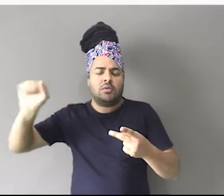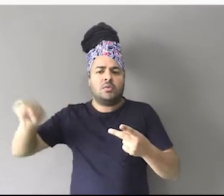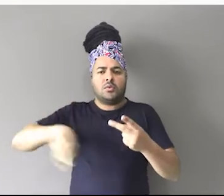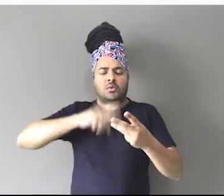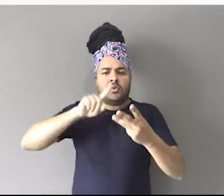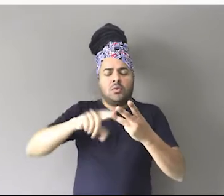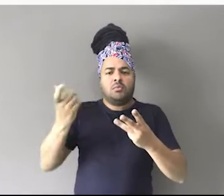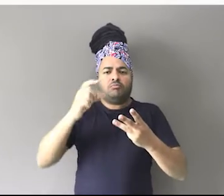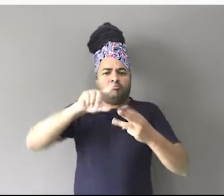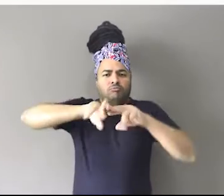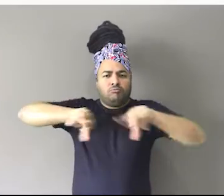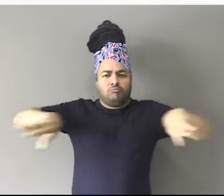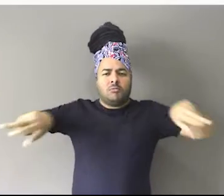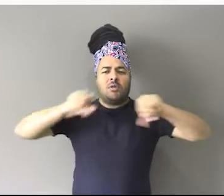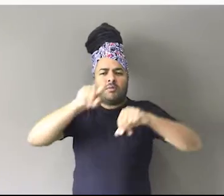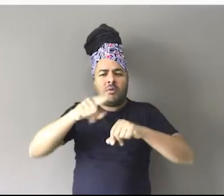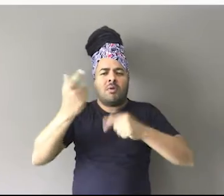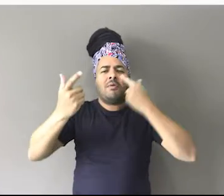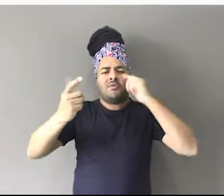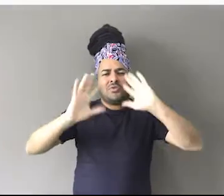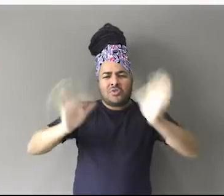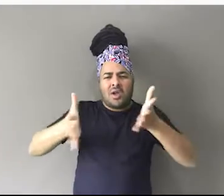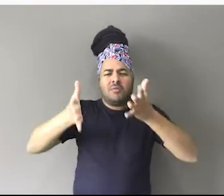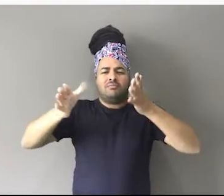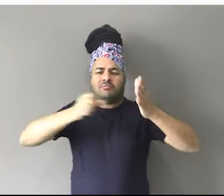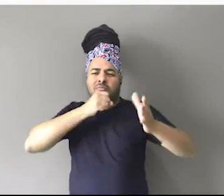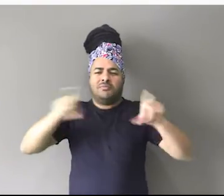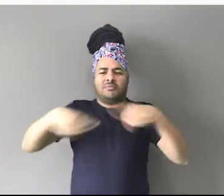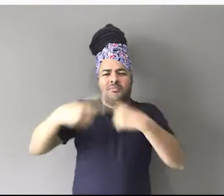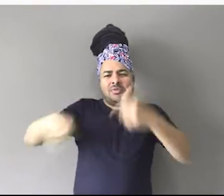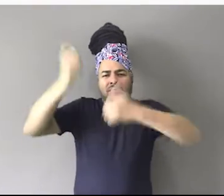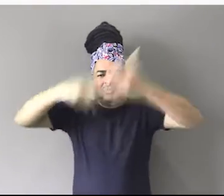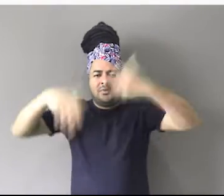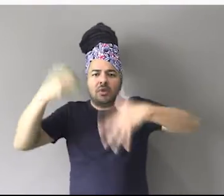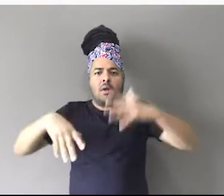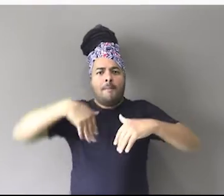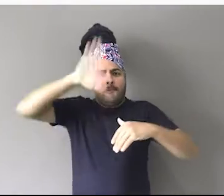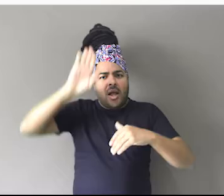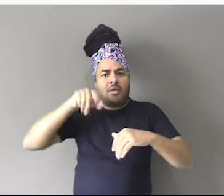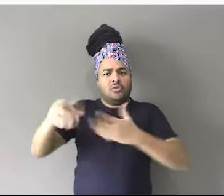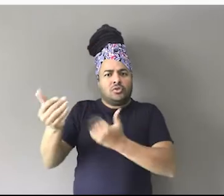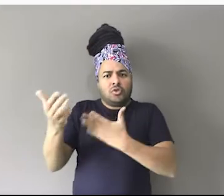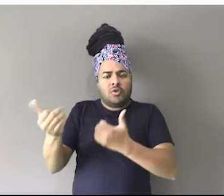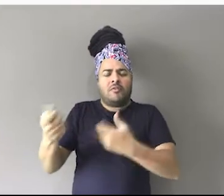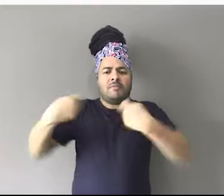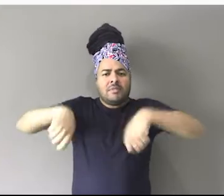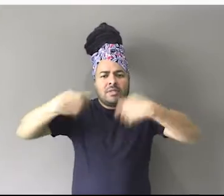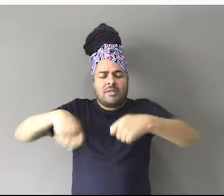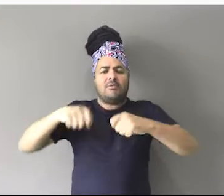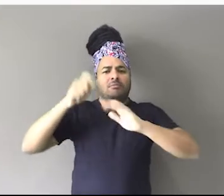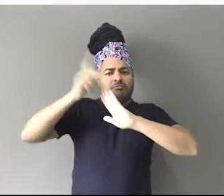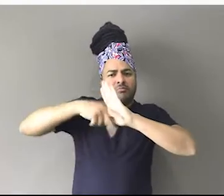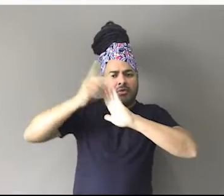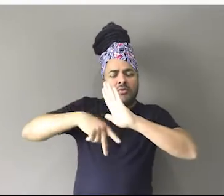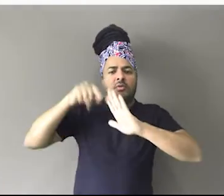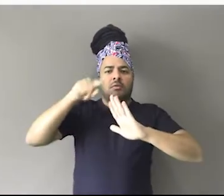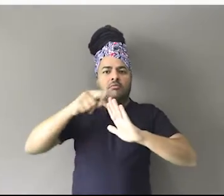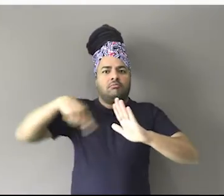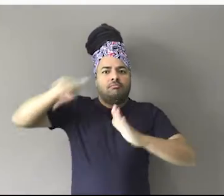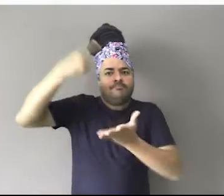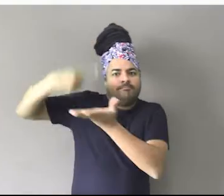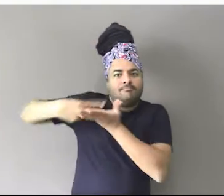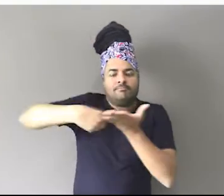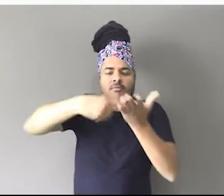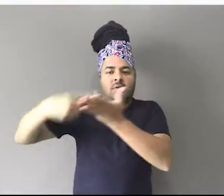e proporcionou muitas discussões políticas e culturais. Nosso mandato também irá trazer mais jovens para a política, por isso quero efetivar o projeto